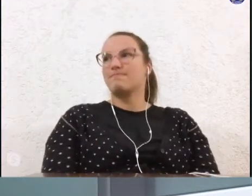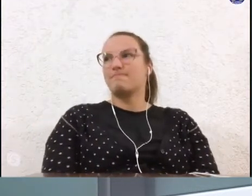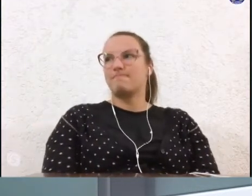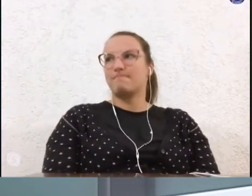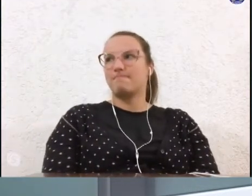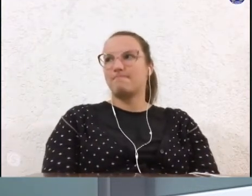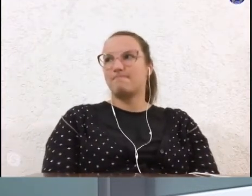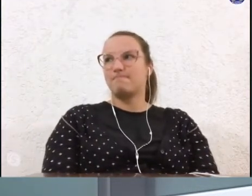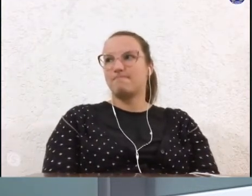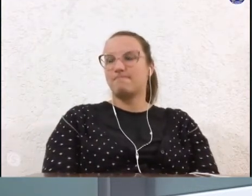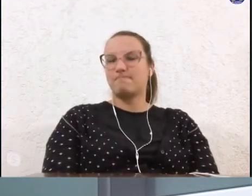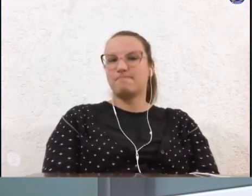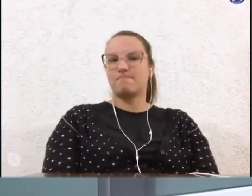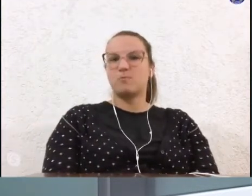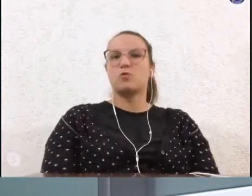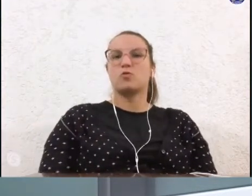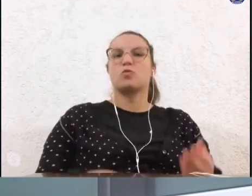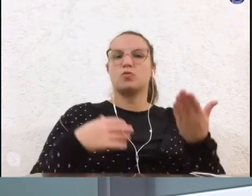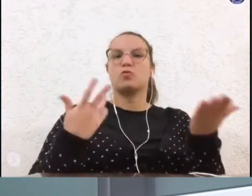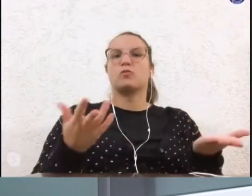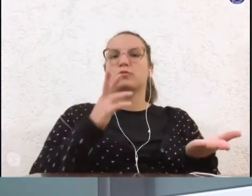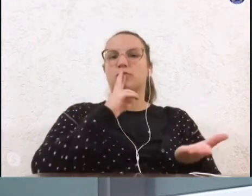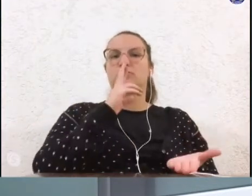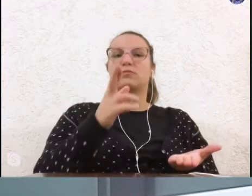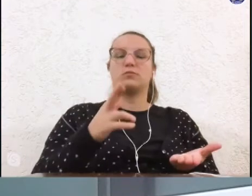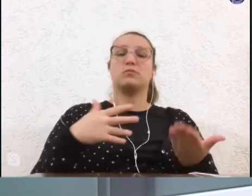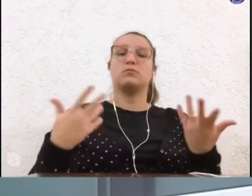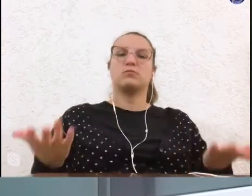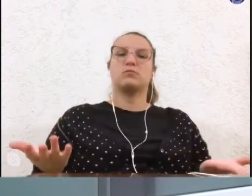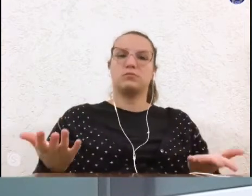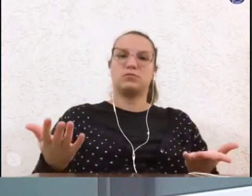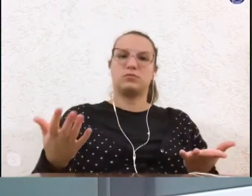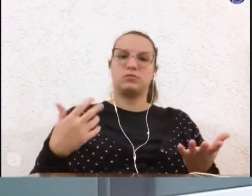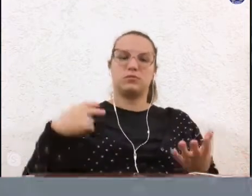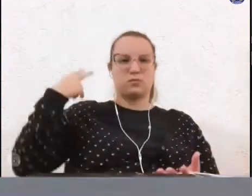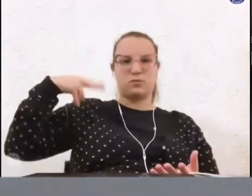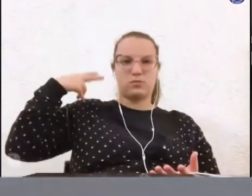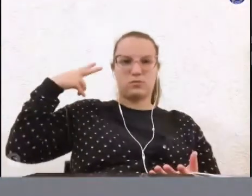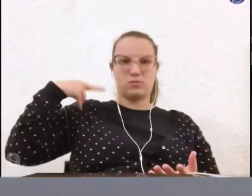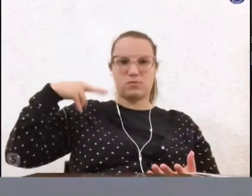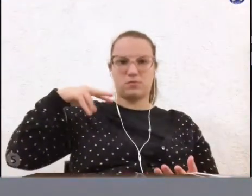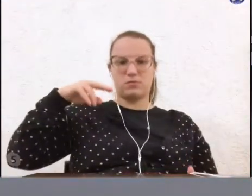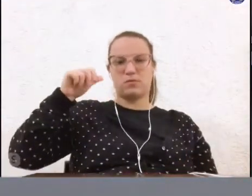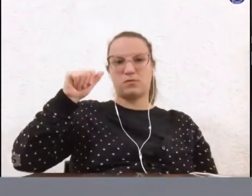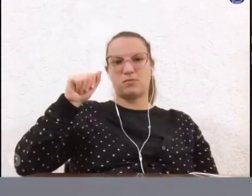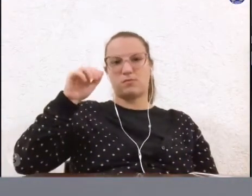qual foi o resultado vereadora quero ratificar o voto do vereador abelardo